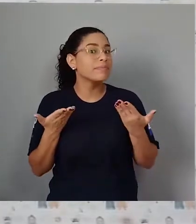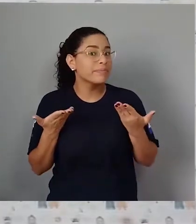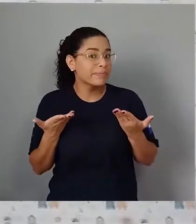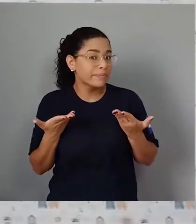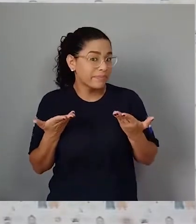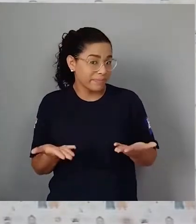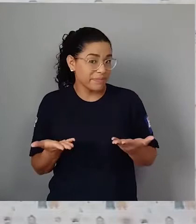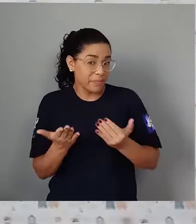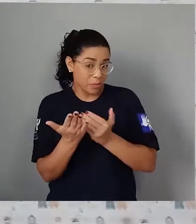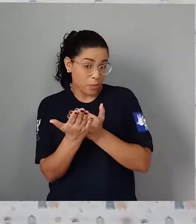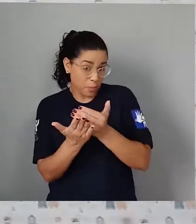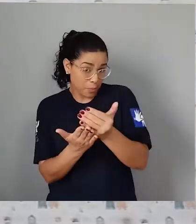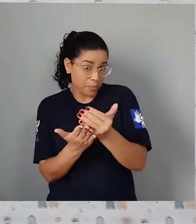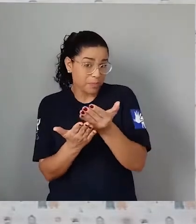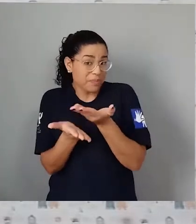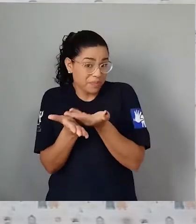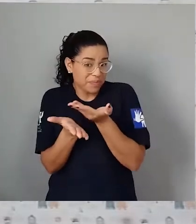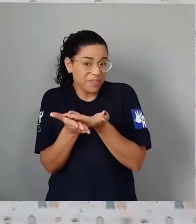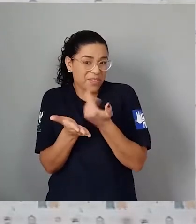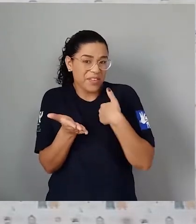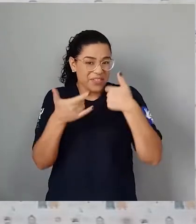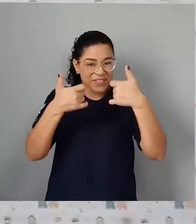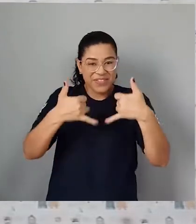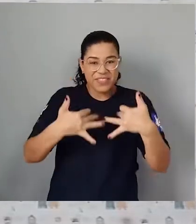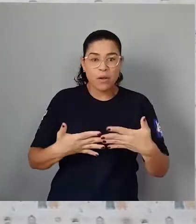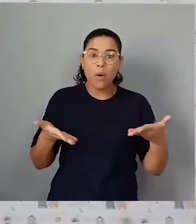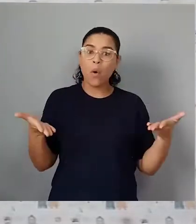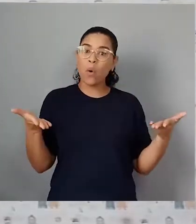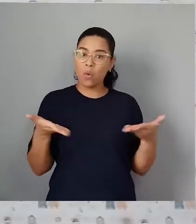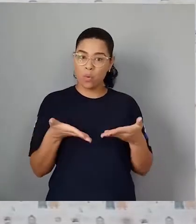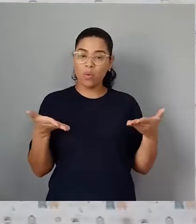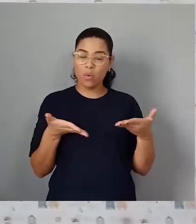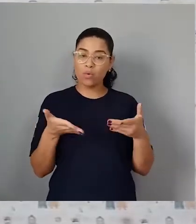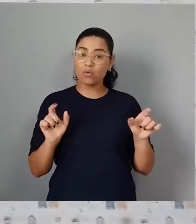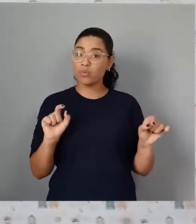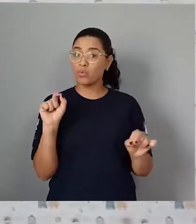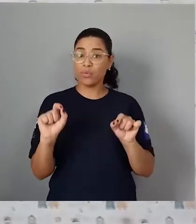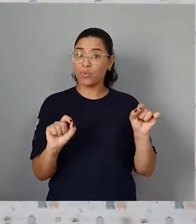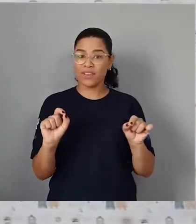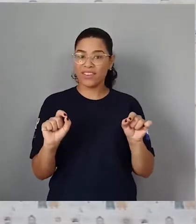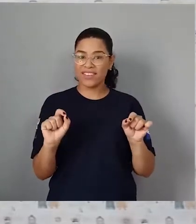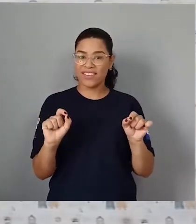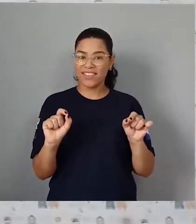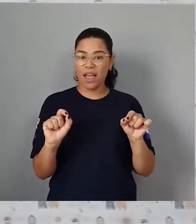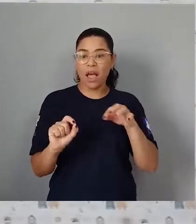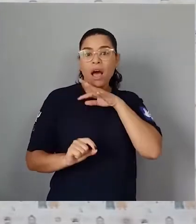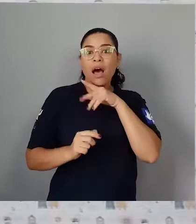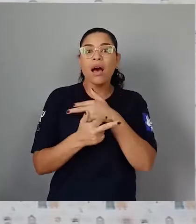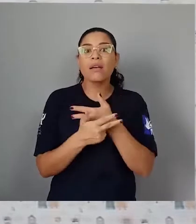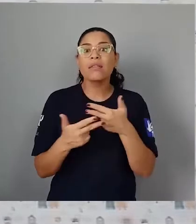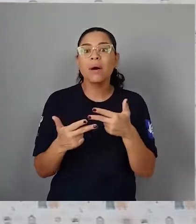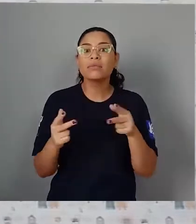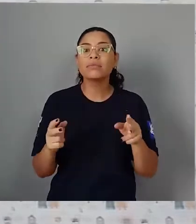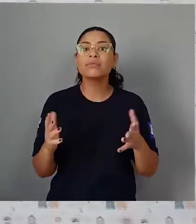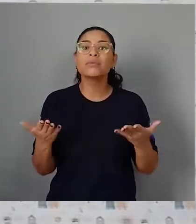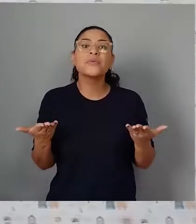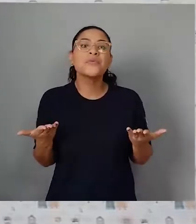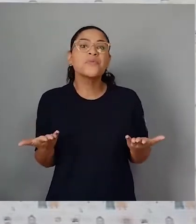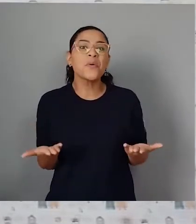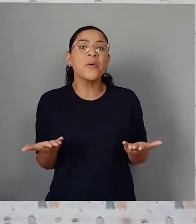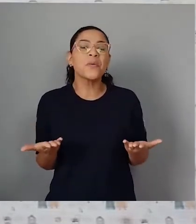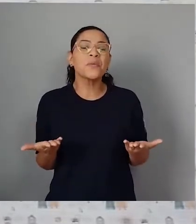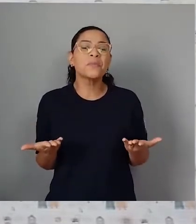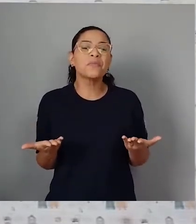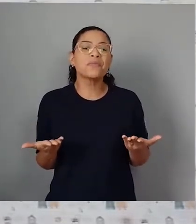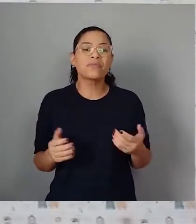encontro, eu falei para vocês que hoje nós vamos falar de um bichinho que em uma fase